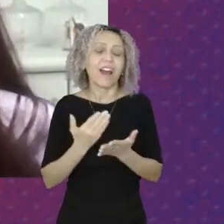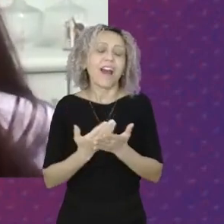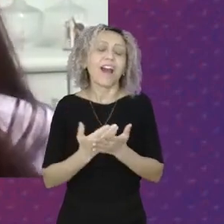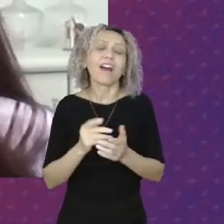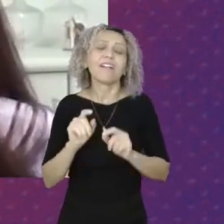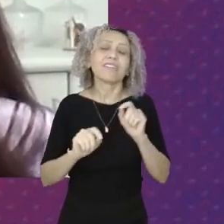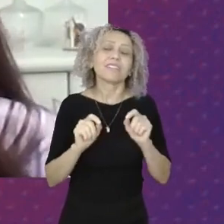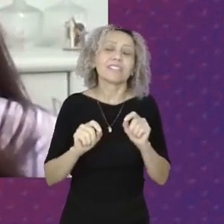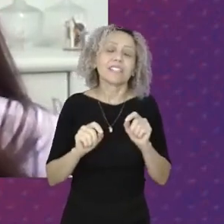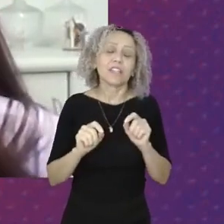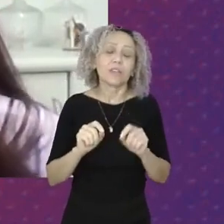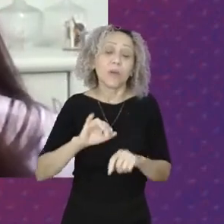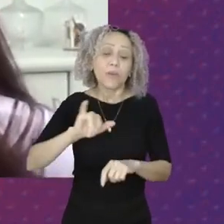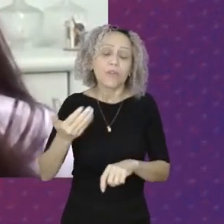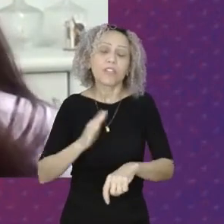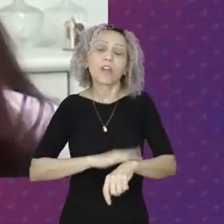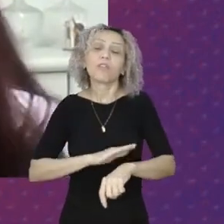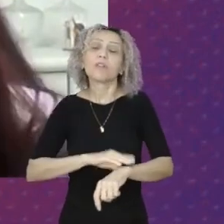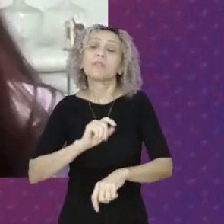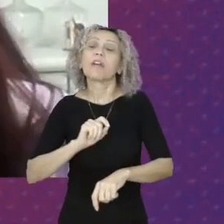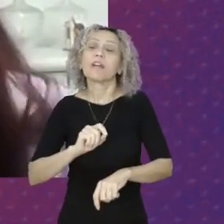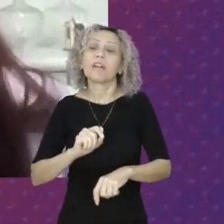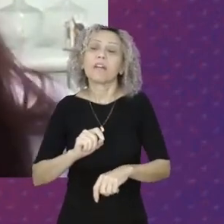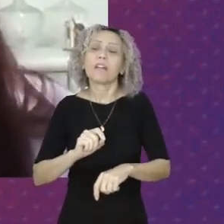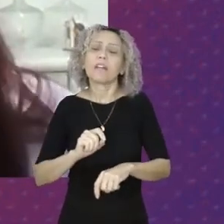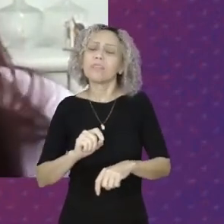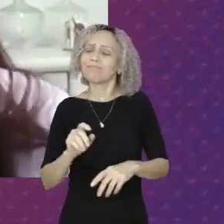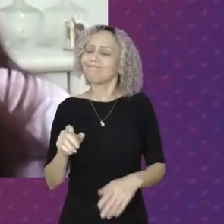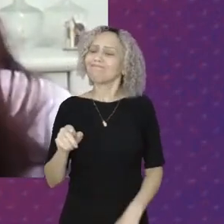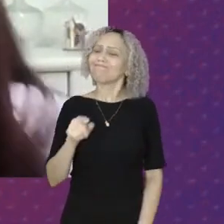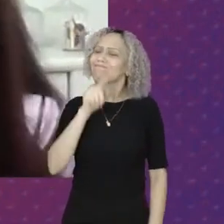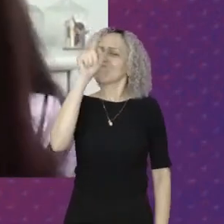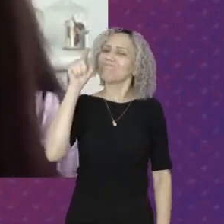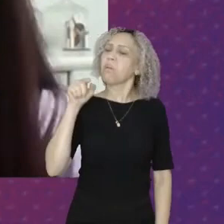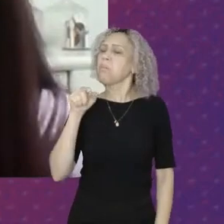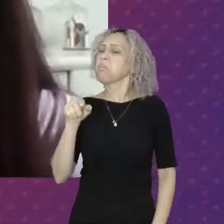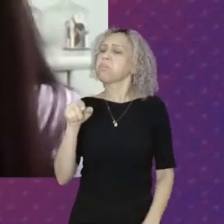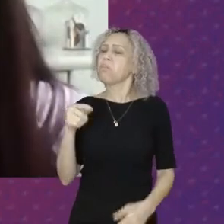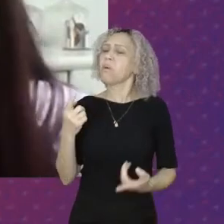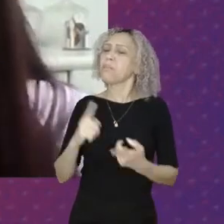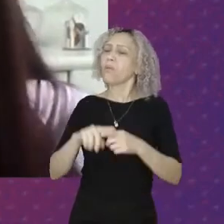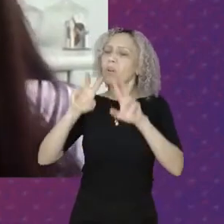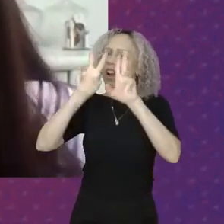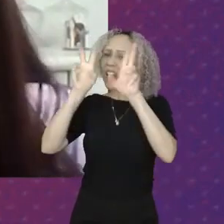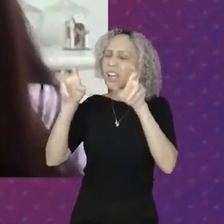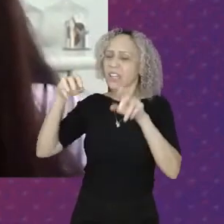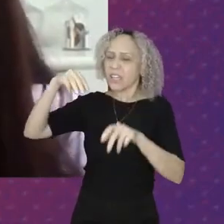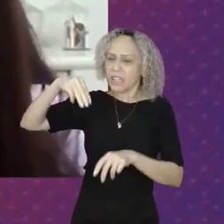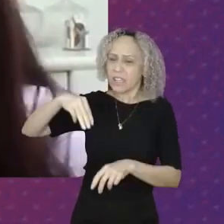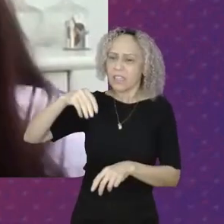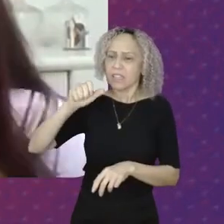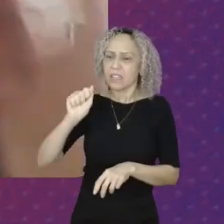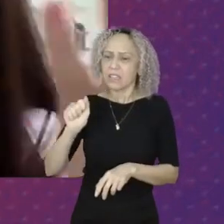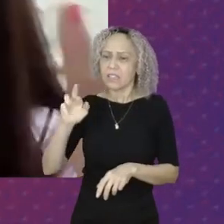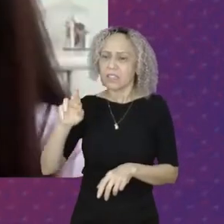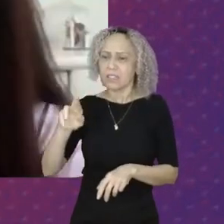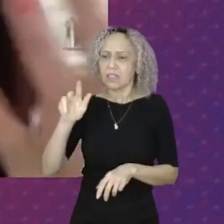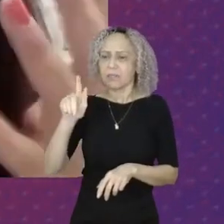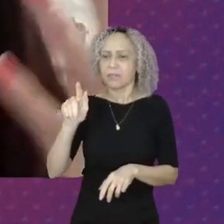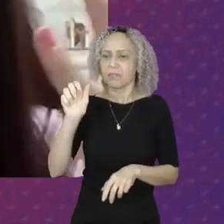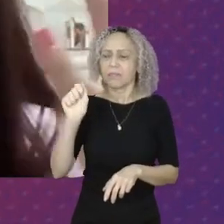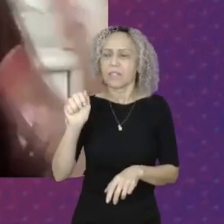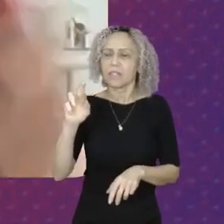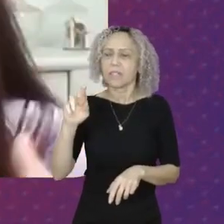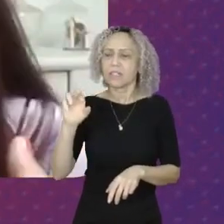aproveitar O tempo Para falar Sobre Por que Margaridas Em marcha Pela reconstrução Do Brasil E pelo Bem